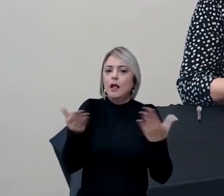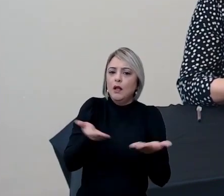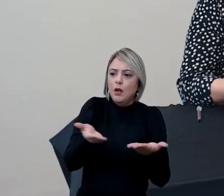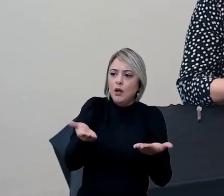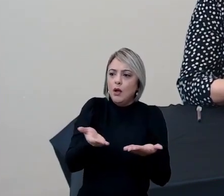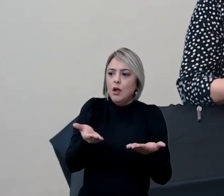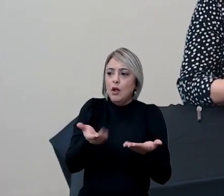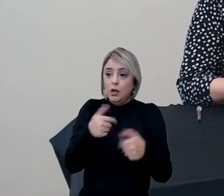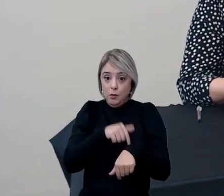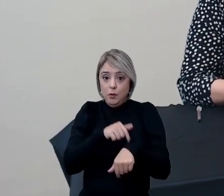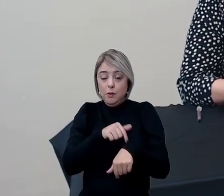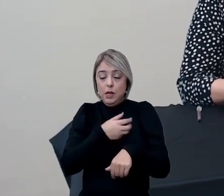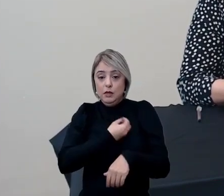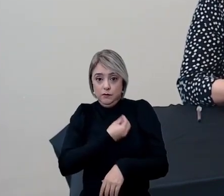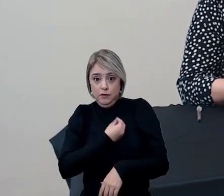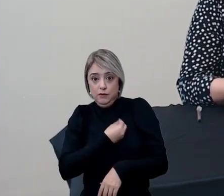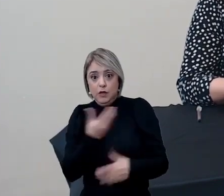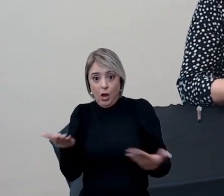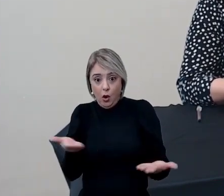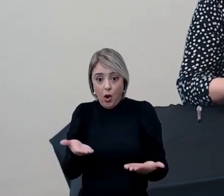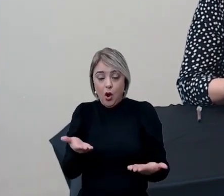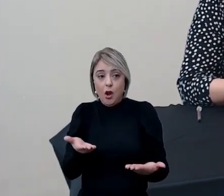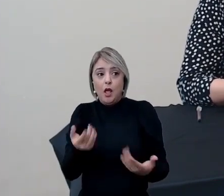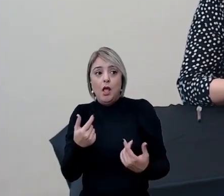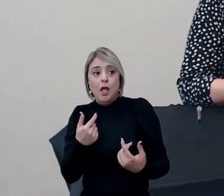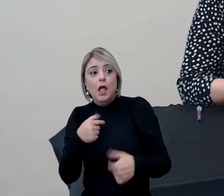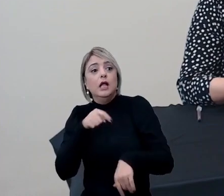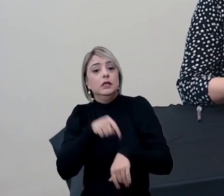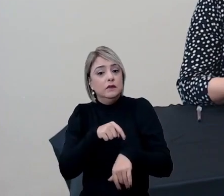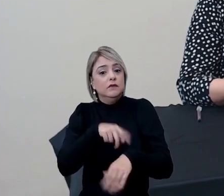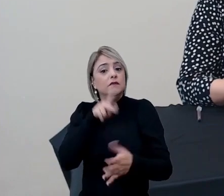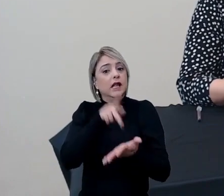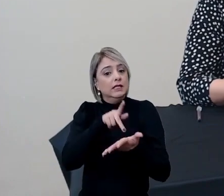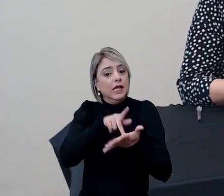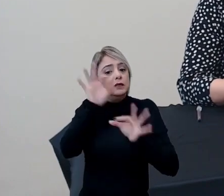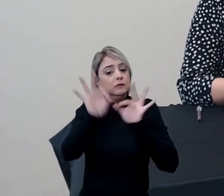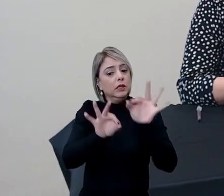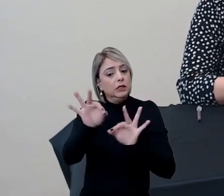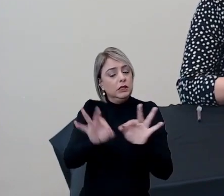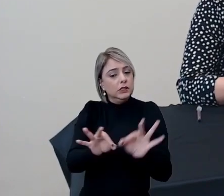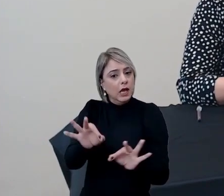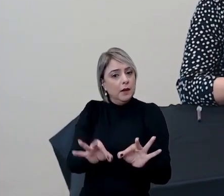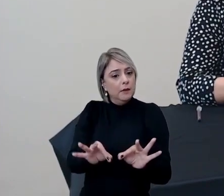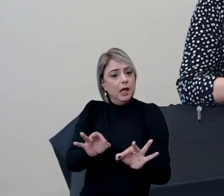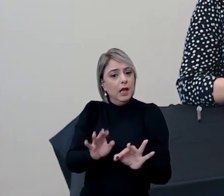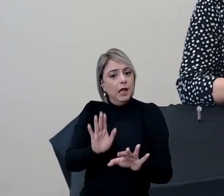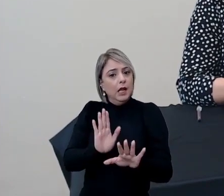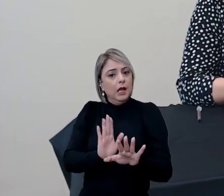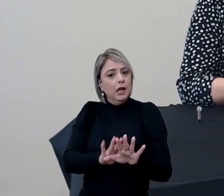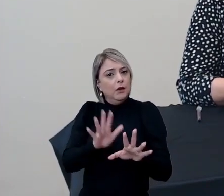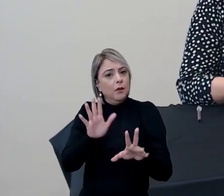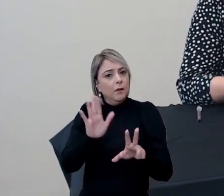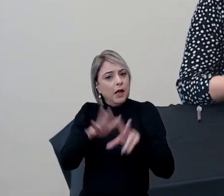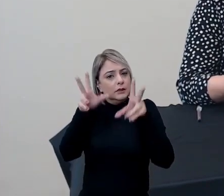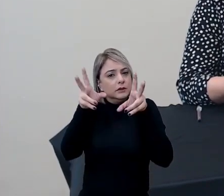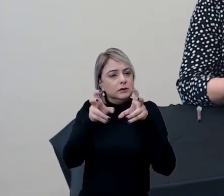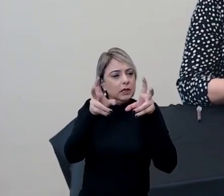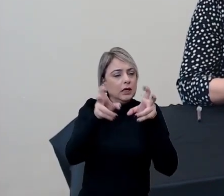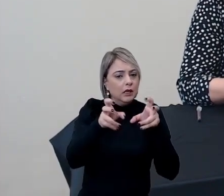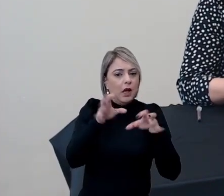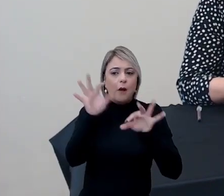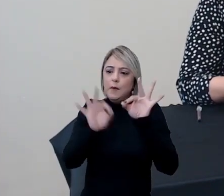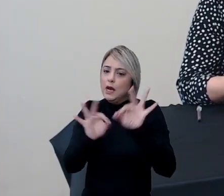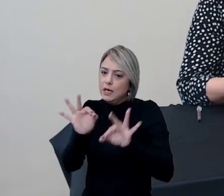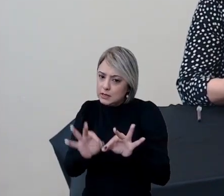acho que o momento que a gente vive é um momento, de fato, de planejamento com um pouco mais perspectiva, não só o